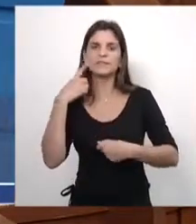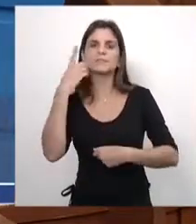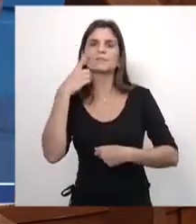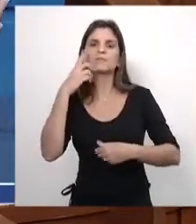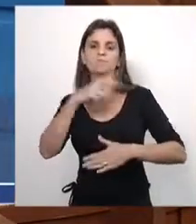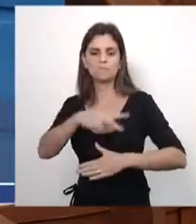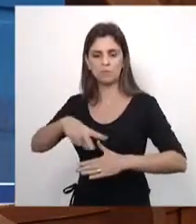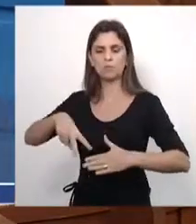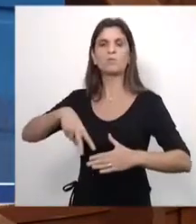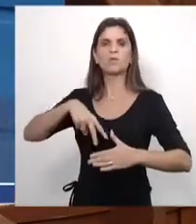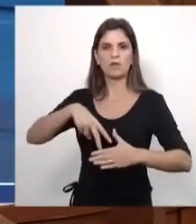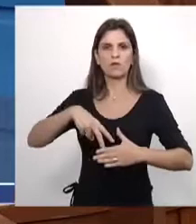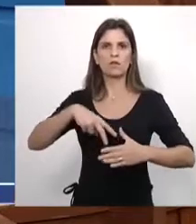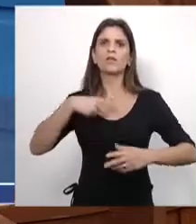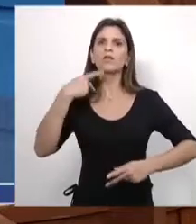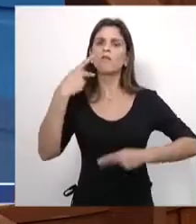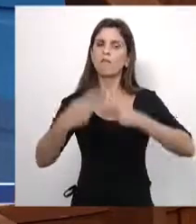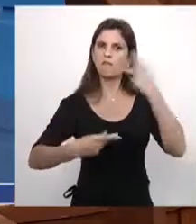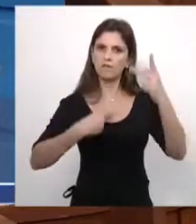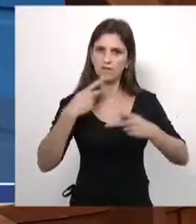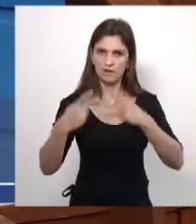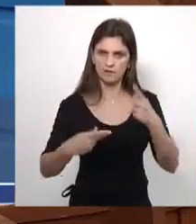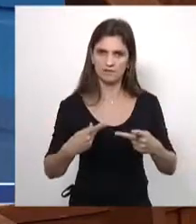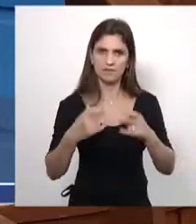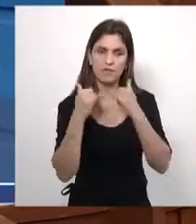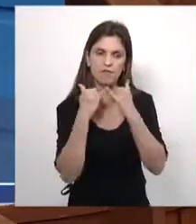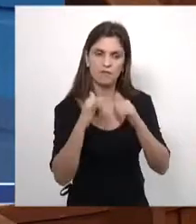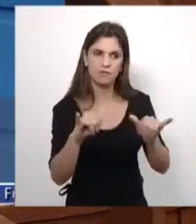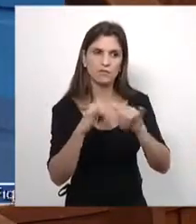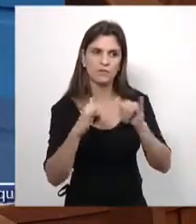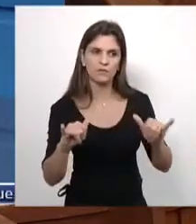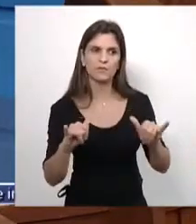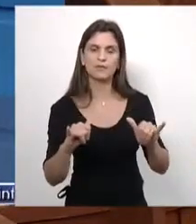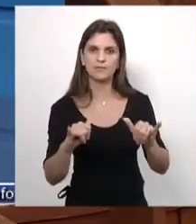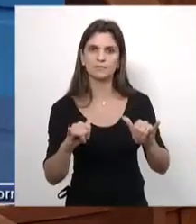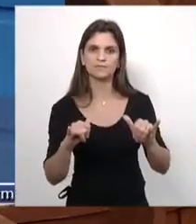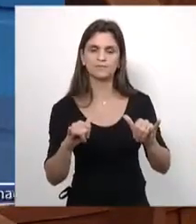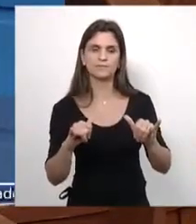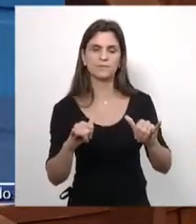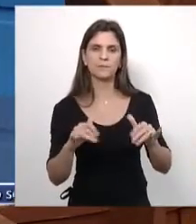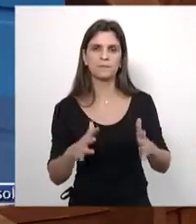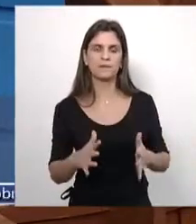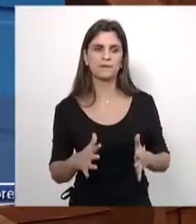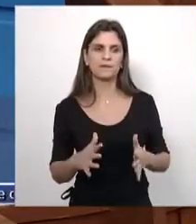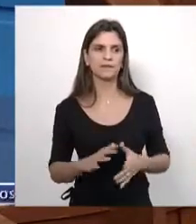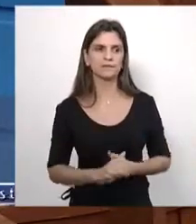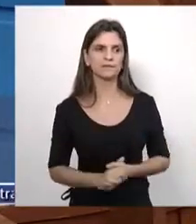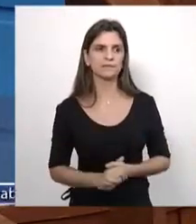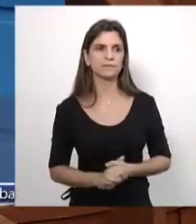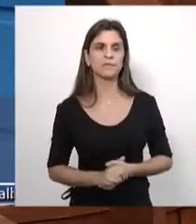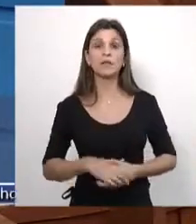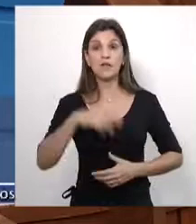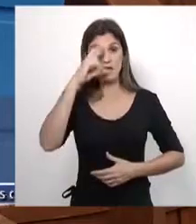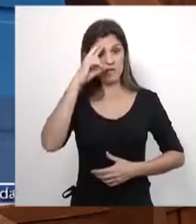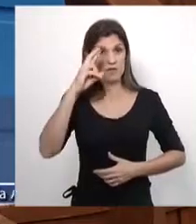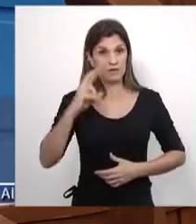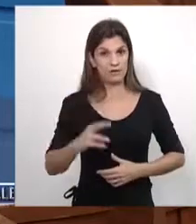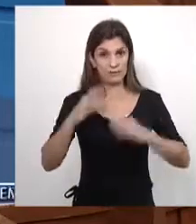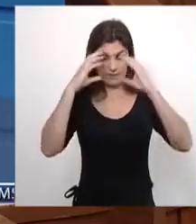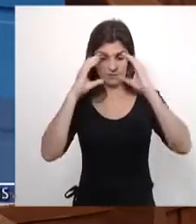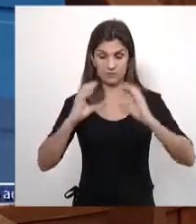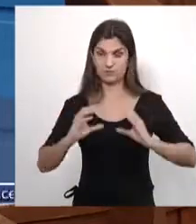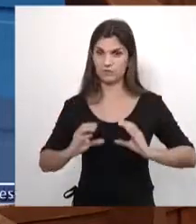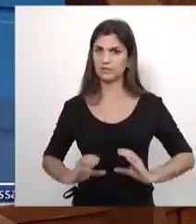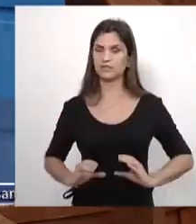viável as pessoas virem aqui e, então, quer usar a tribuna da Assembleia, dispute uma eleição e venha para cá. A questão é essa, é o respeito com o